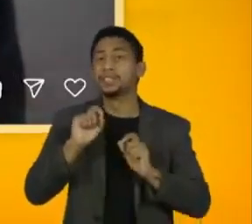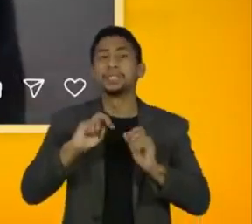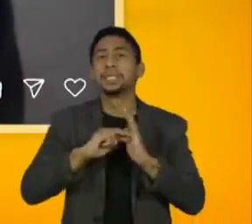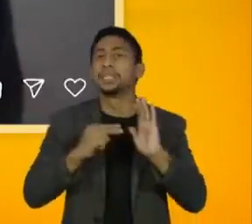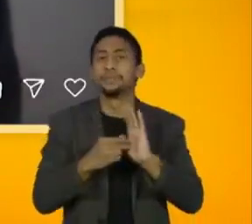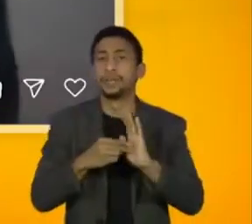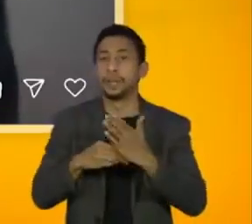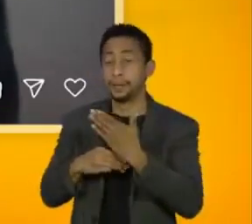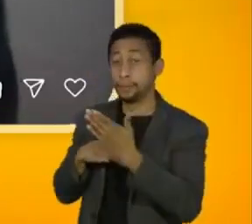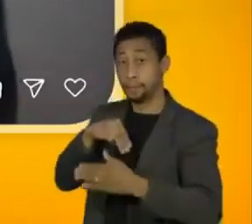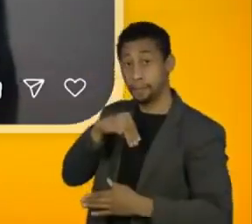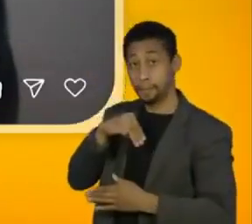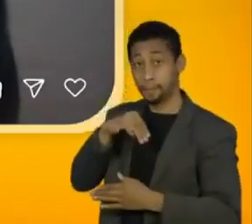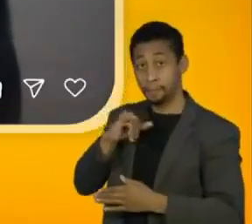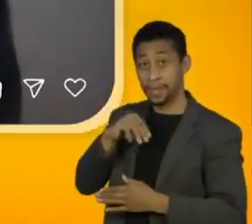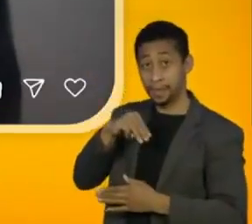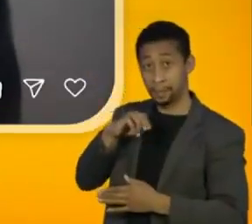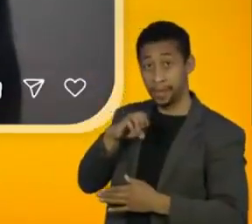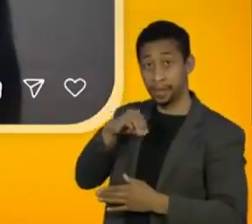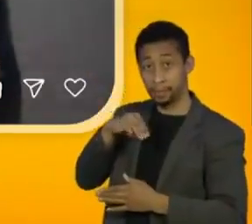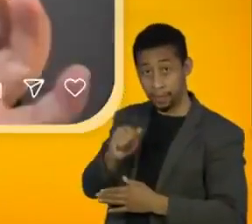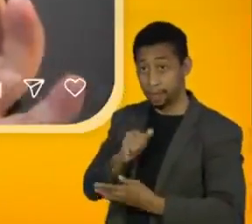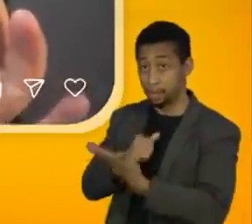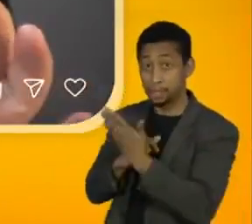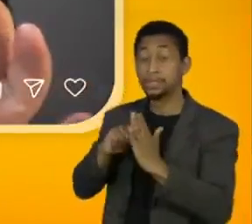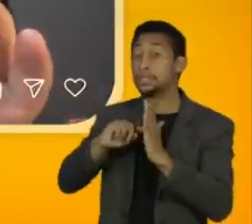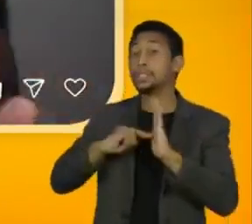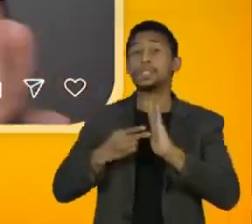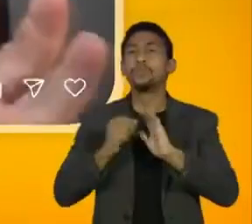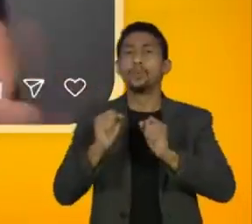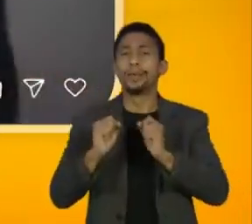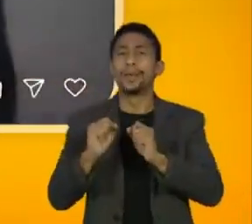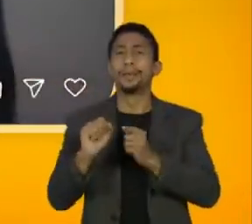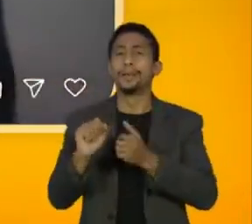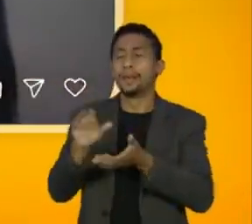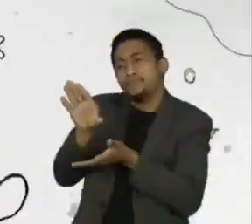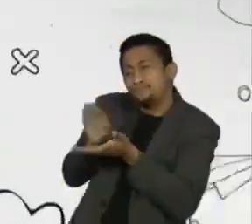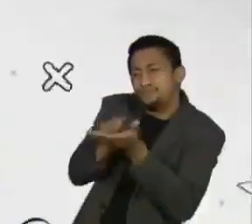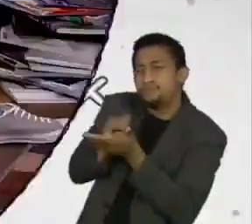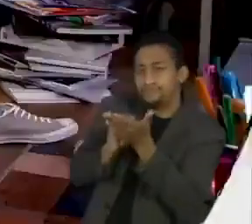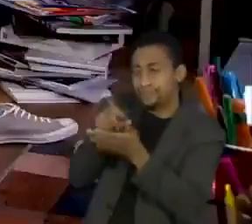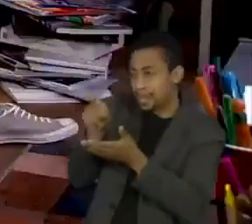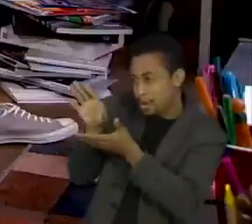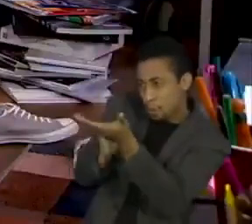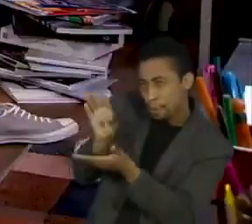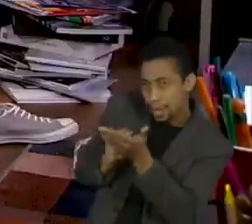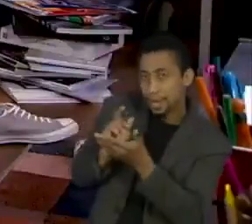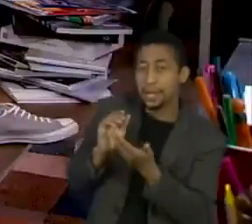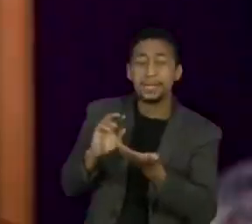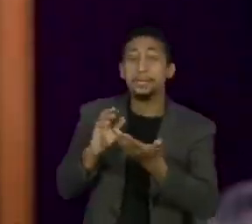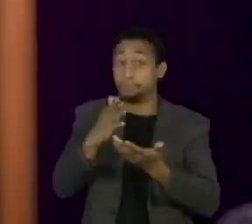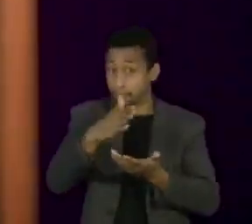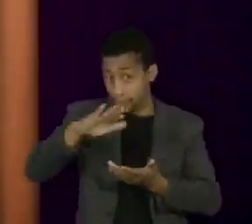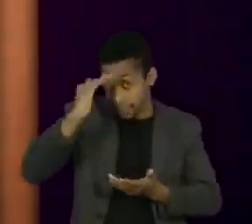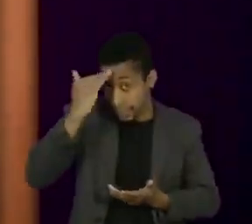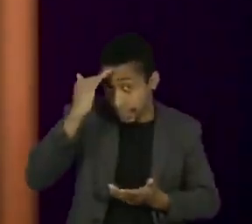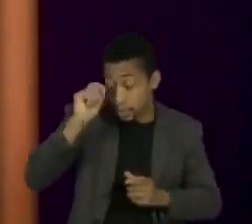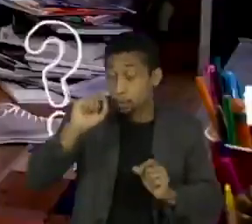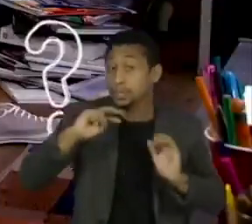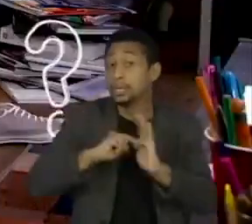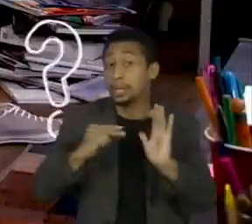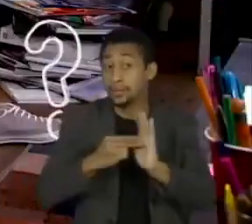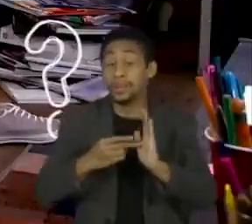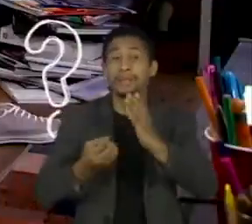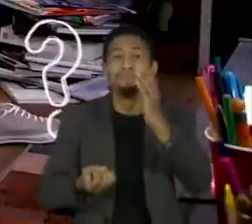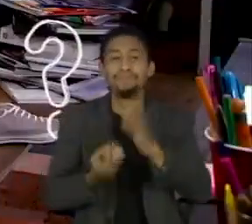mimema, uma palavra grega, ela significa imitar. Para entender o que significa, nasceu o